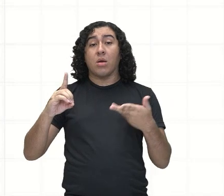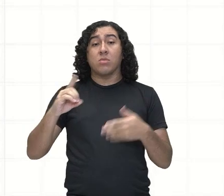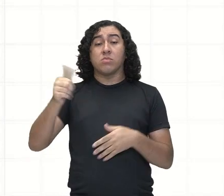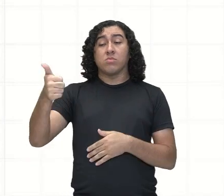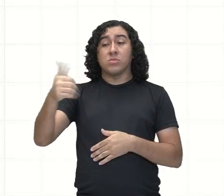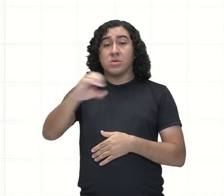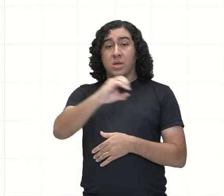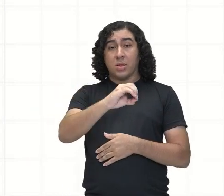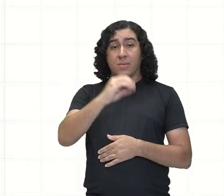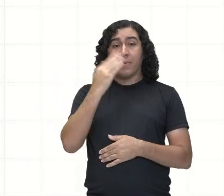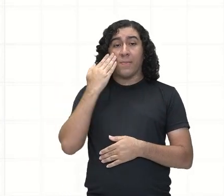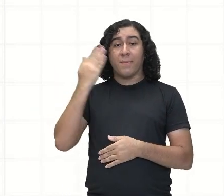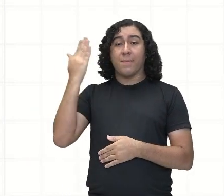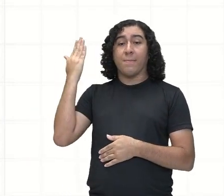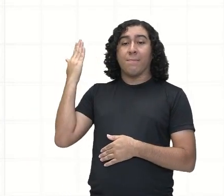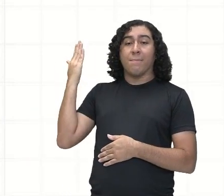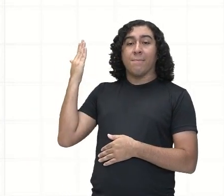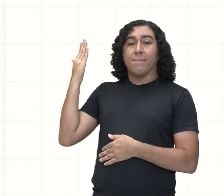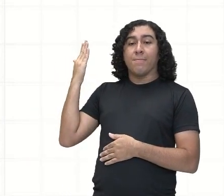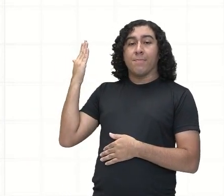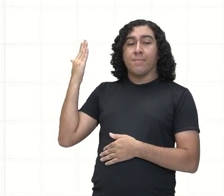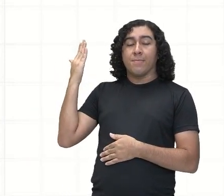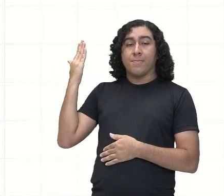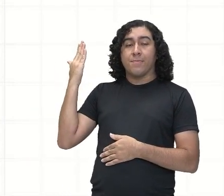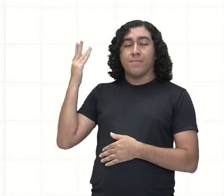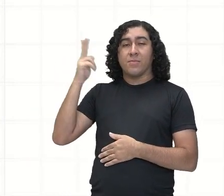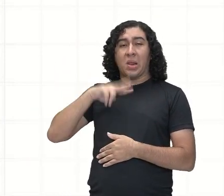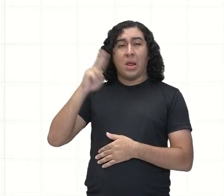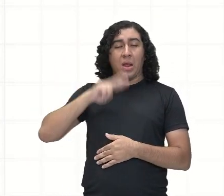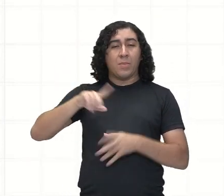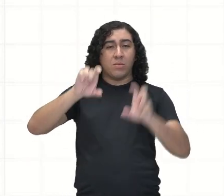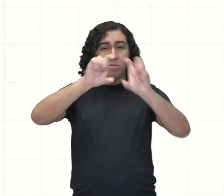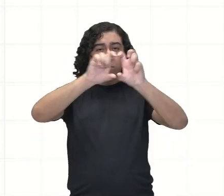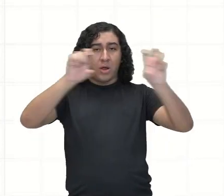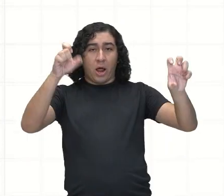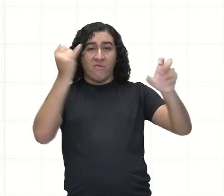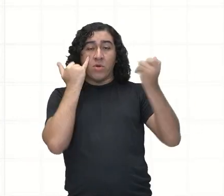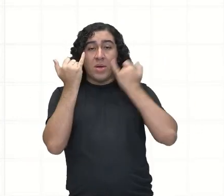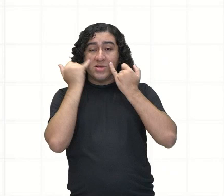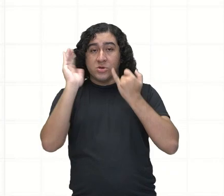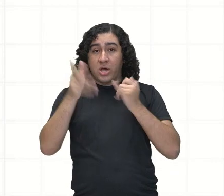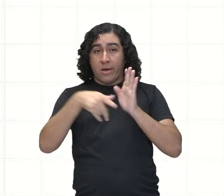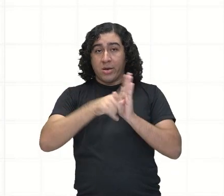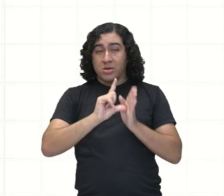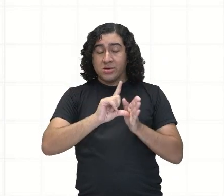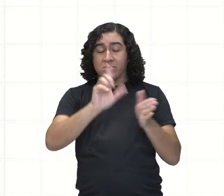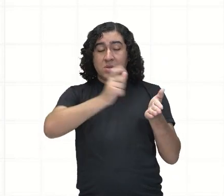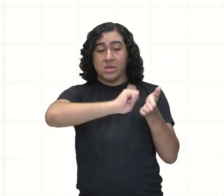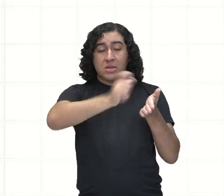Ó... Eu não preciso mais nem voltar lá no problema, porque eu já coletei os dados do problema aqui.